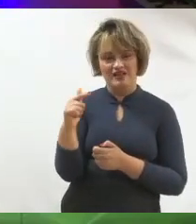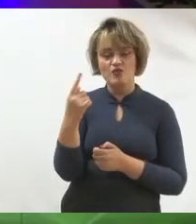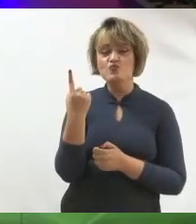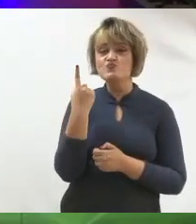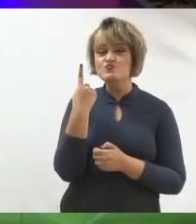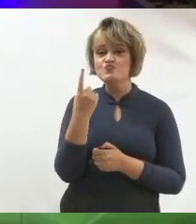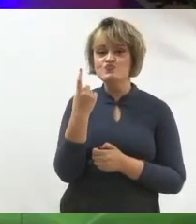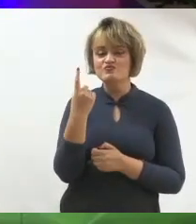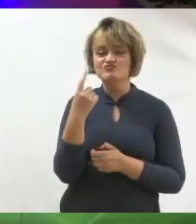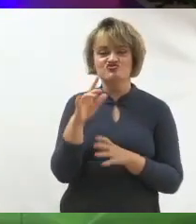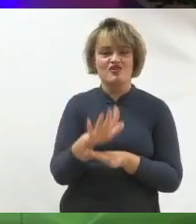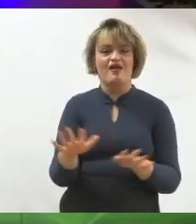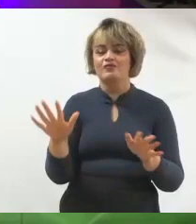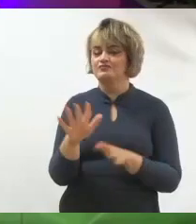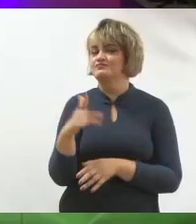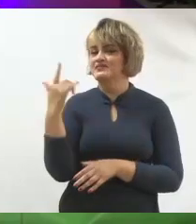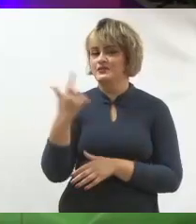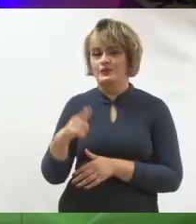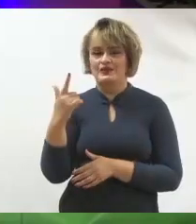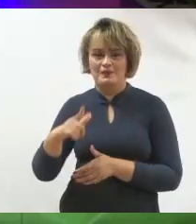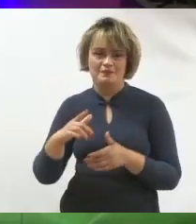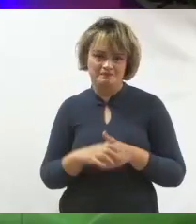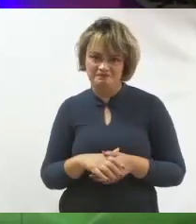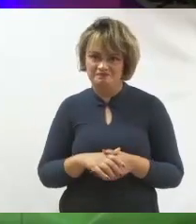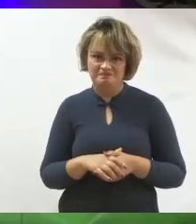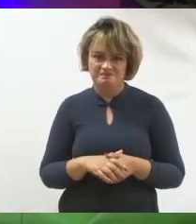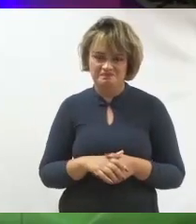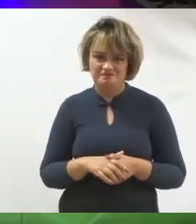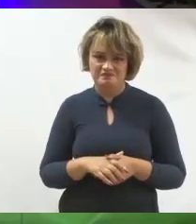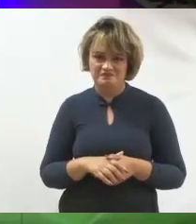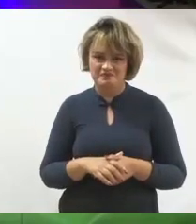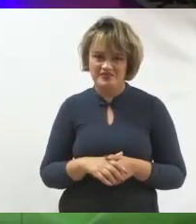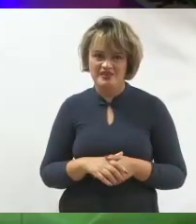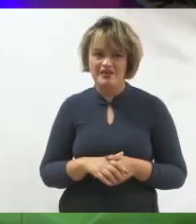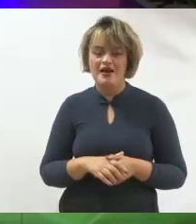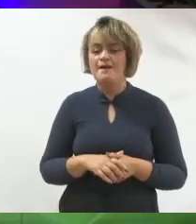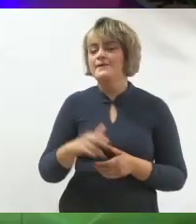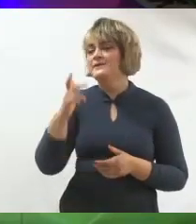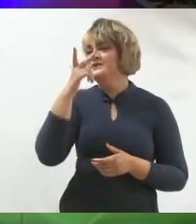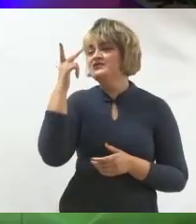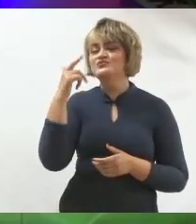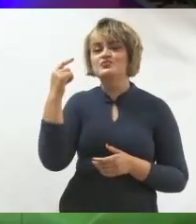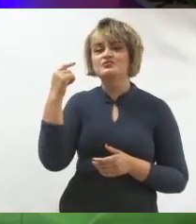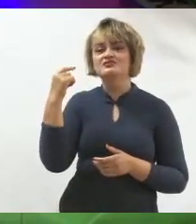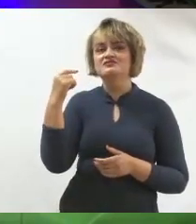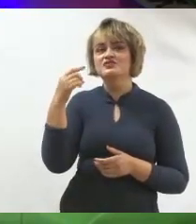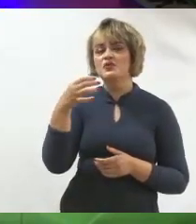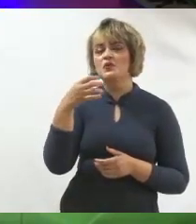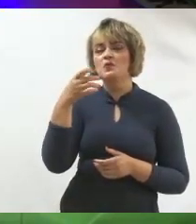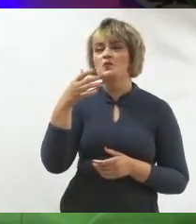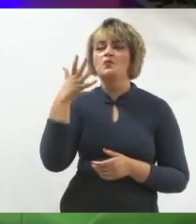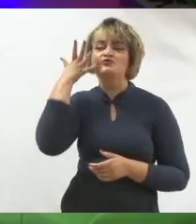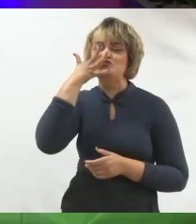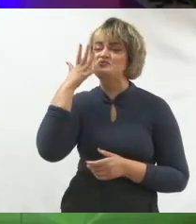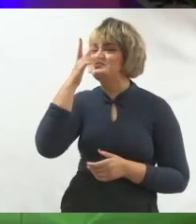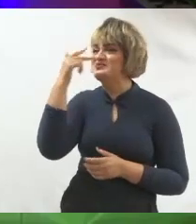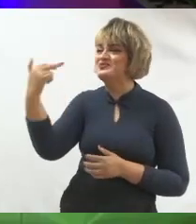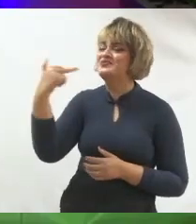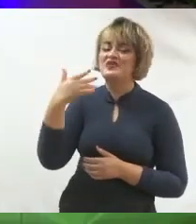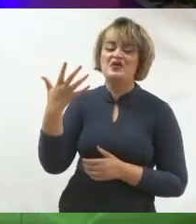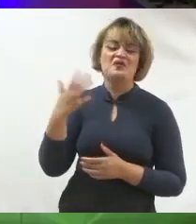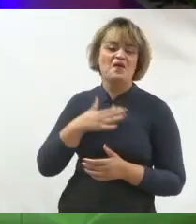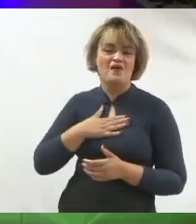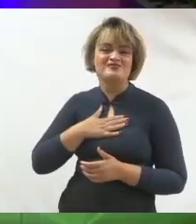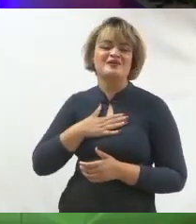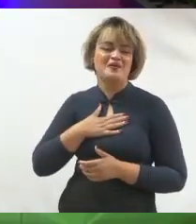candidato genérico. Não tem alguém que foi eleito baseado num discurso que agradava todo mundo. Sempre vai ter um